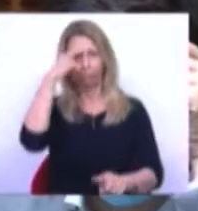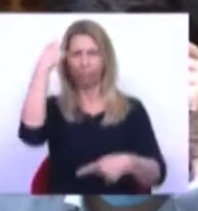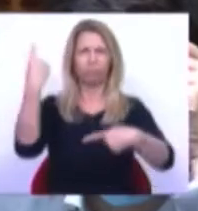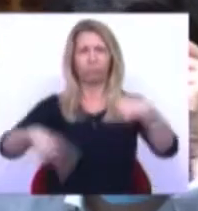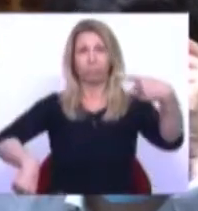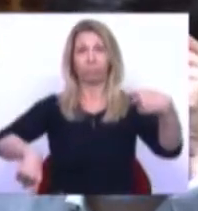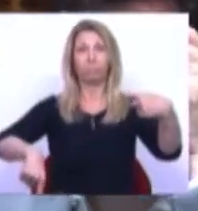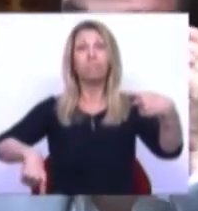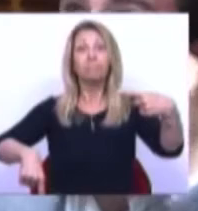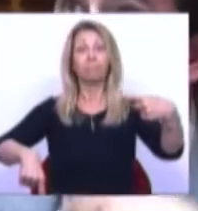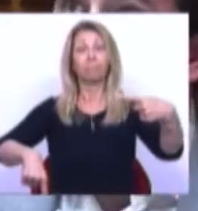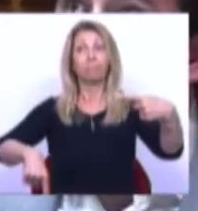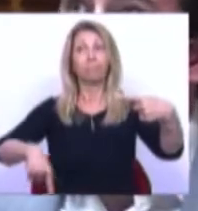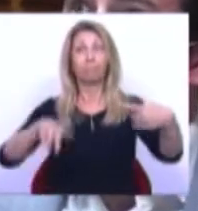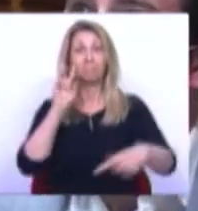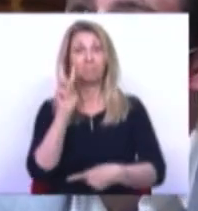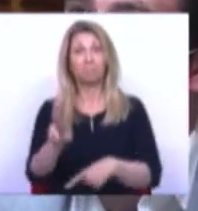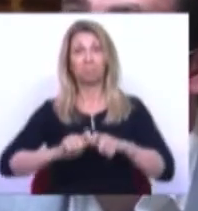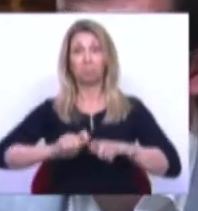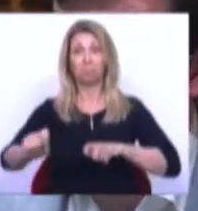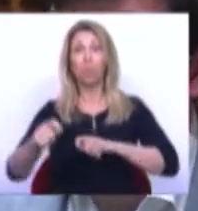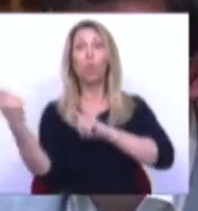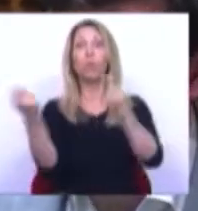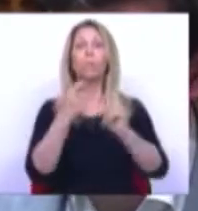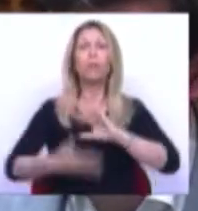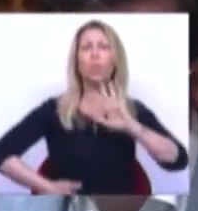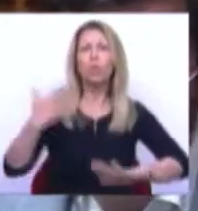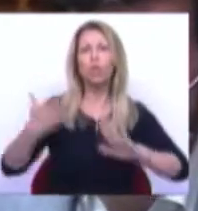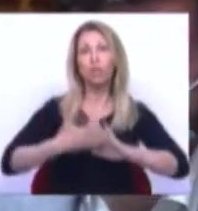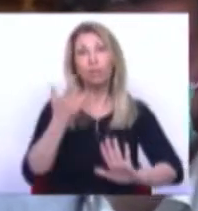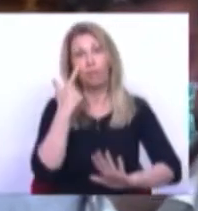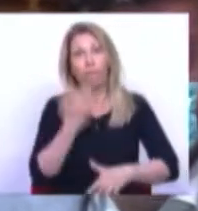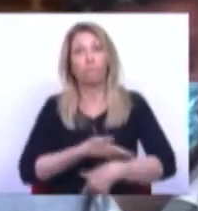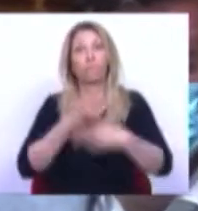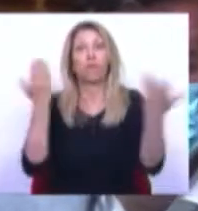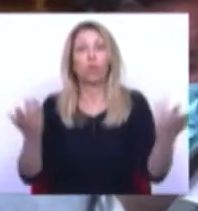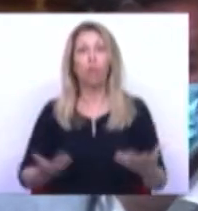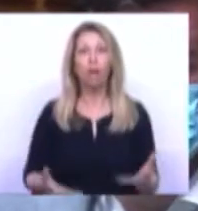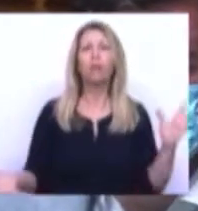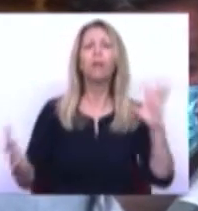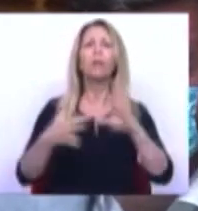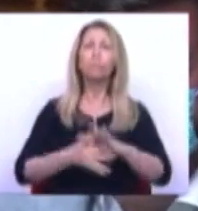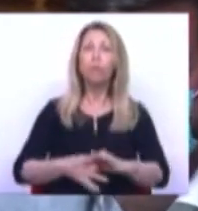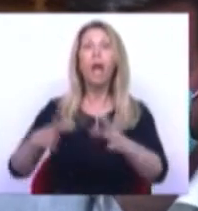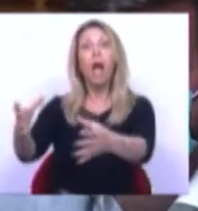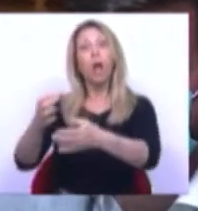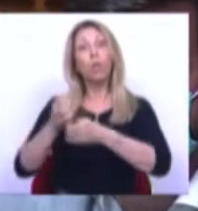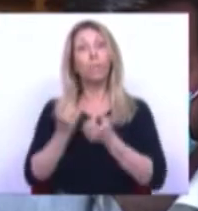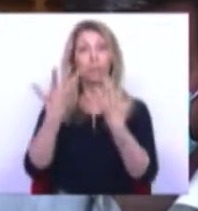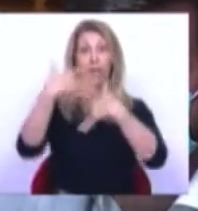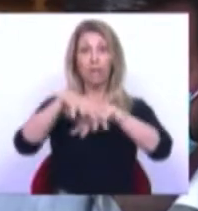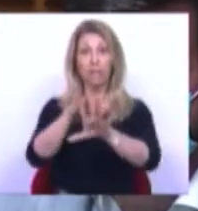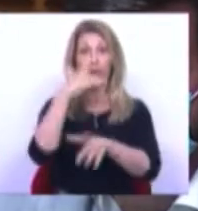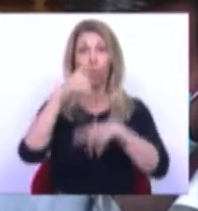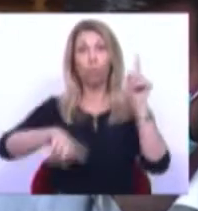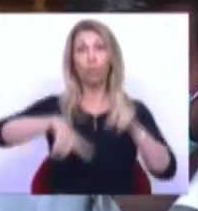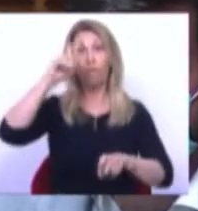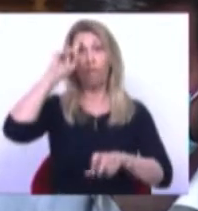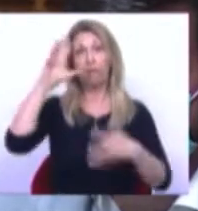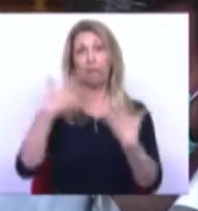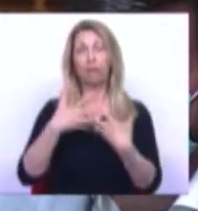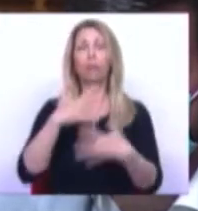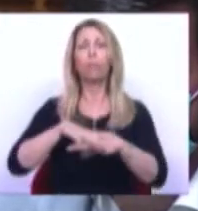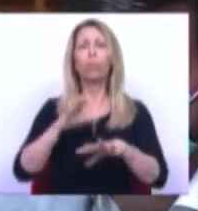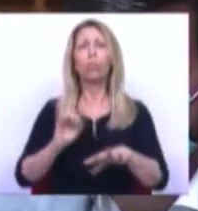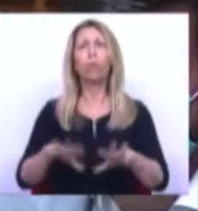debate de urgência, vejam lá, sobre acolhimento e integração de refugiados em que não há uma